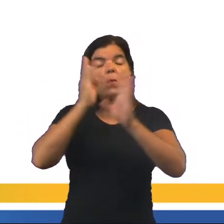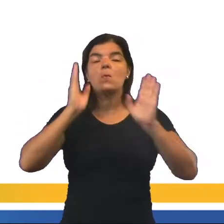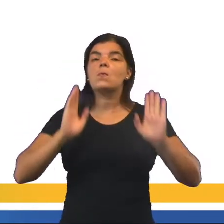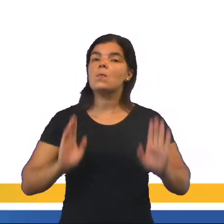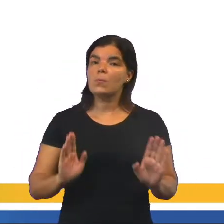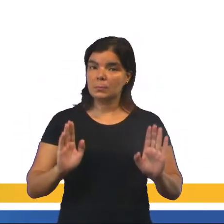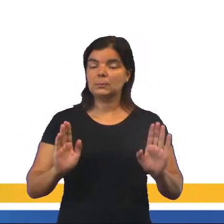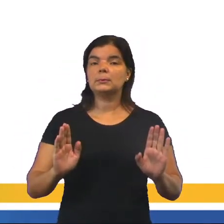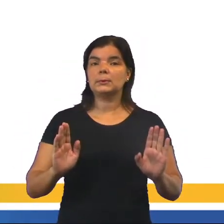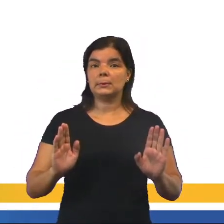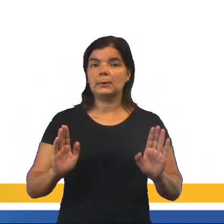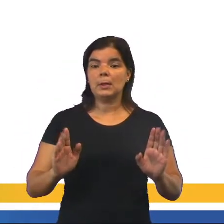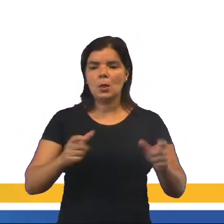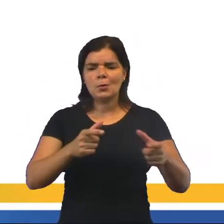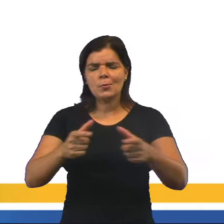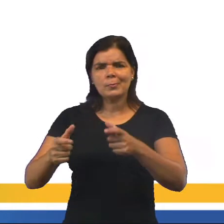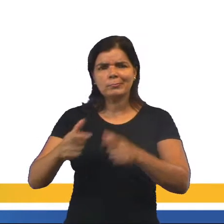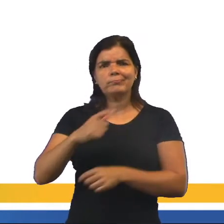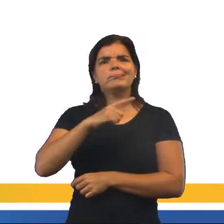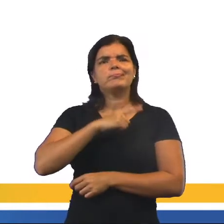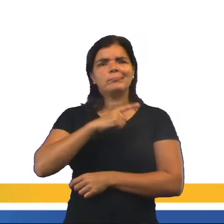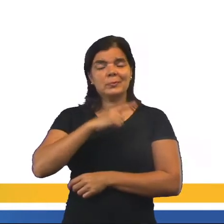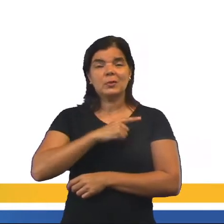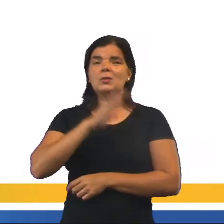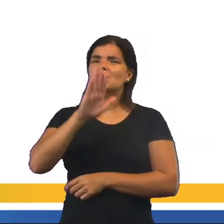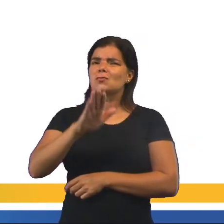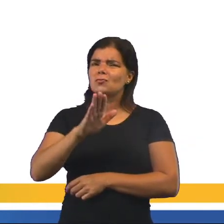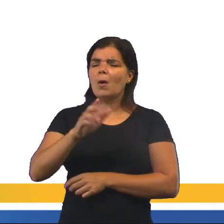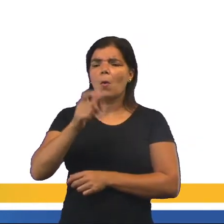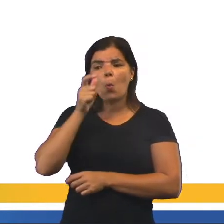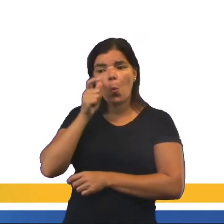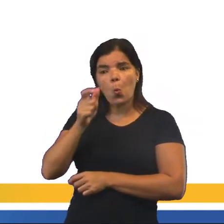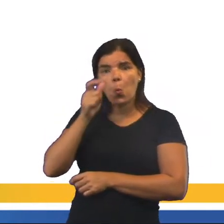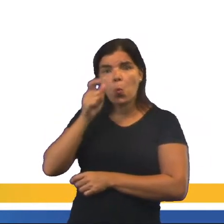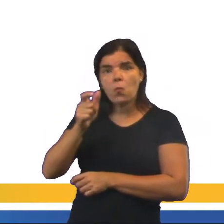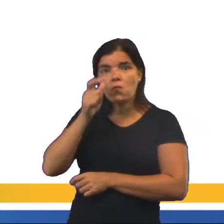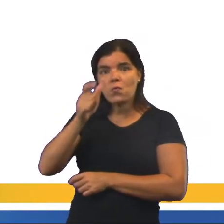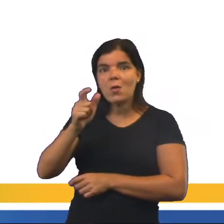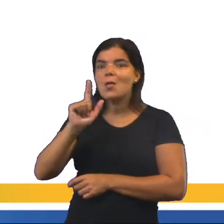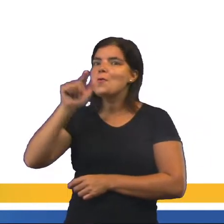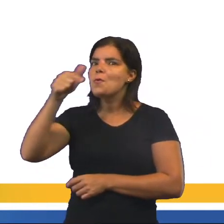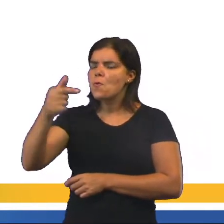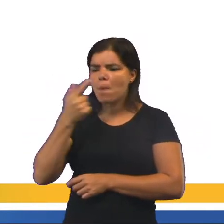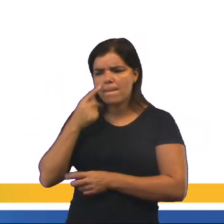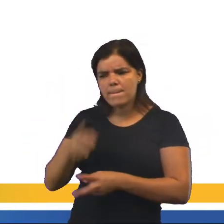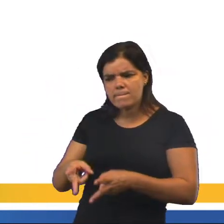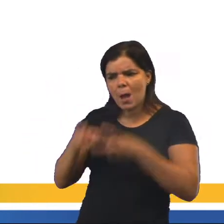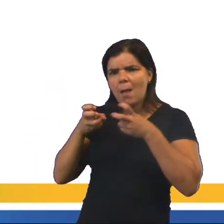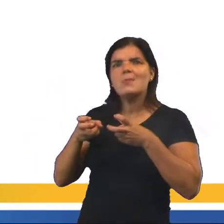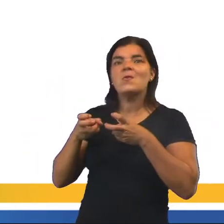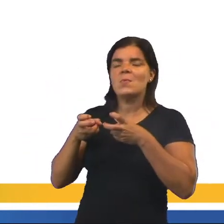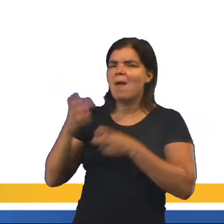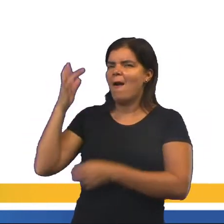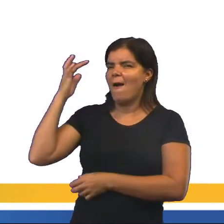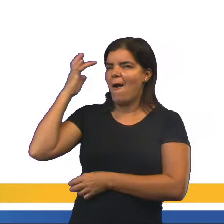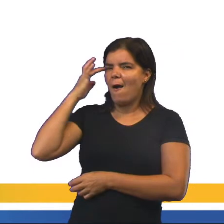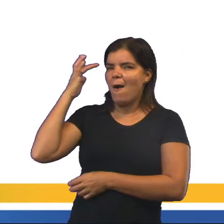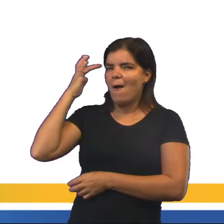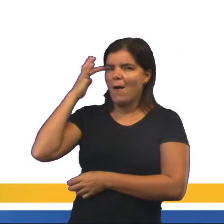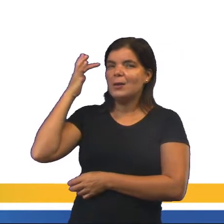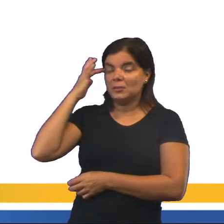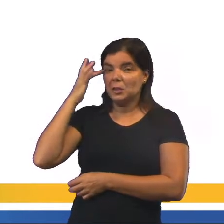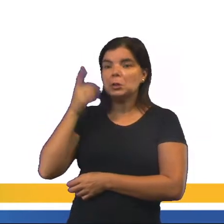área que eles tinham e que gerava lucro. E todos aqueles outros povos viam isso e achavam que